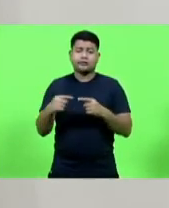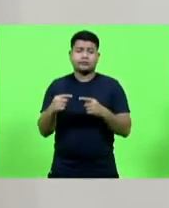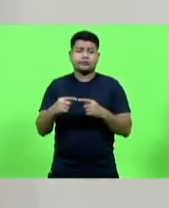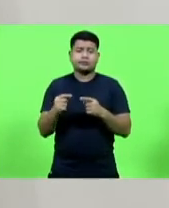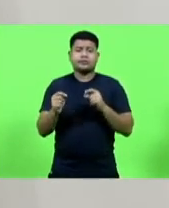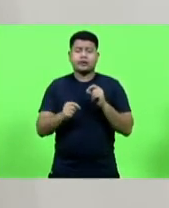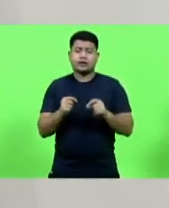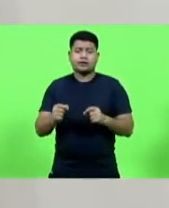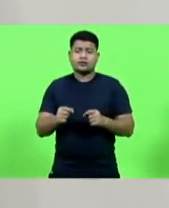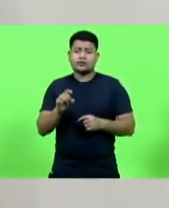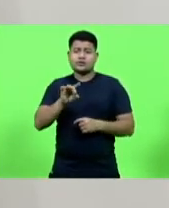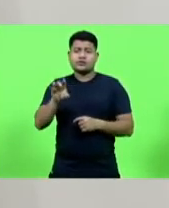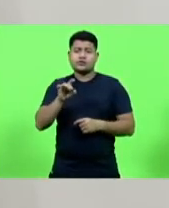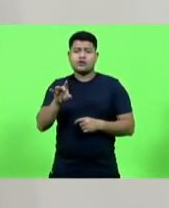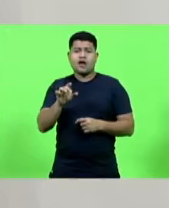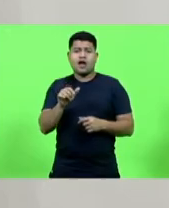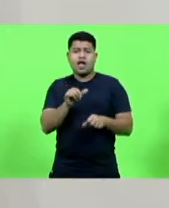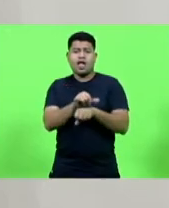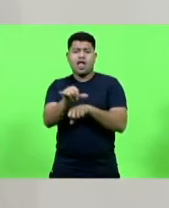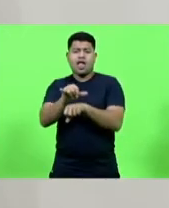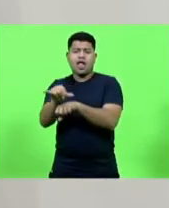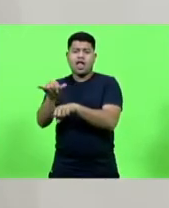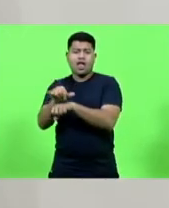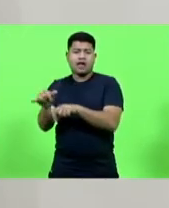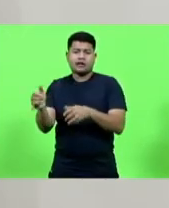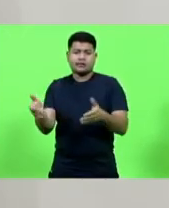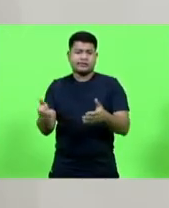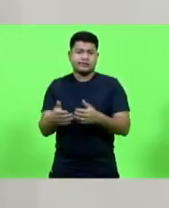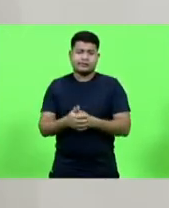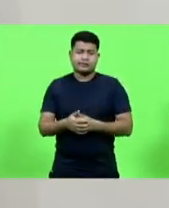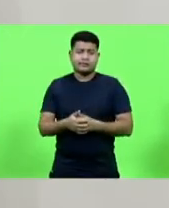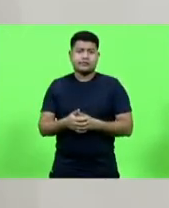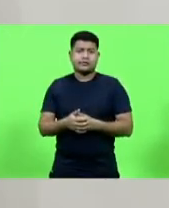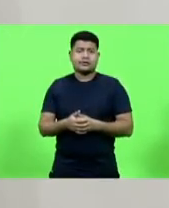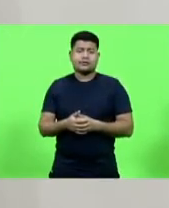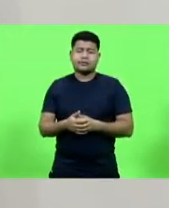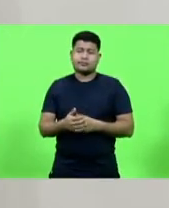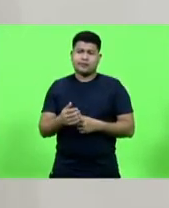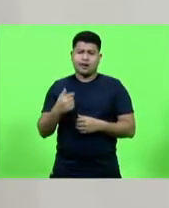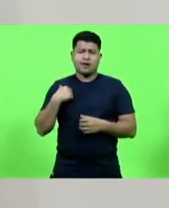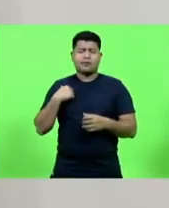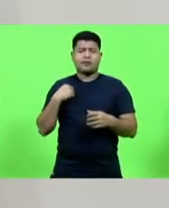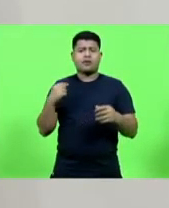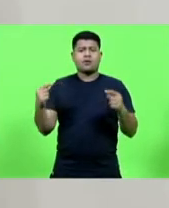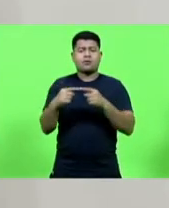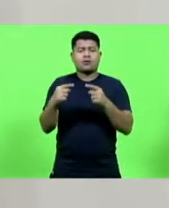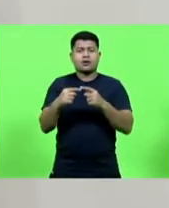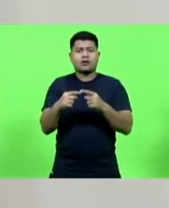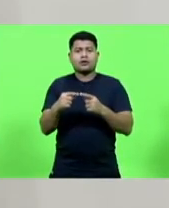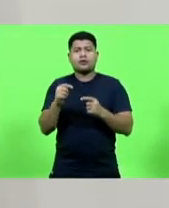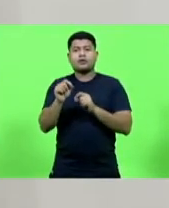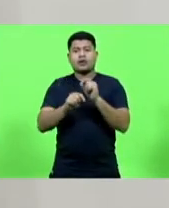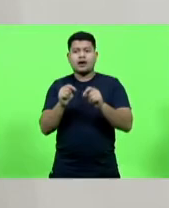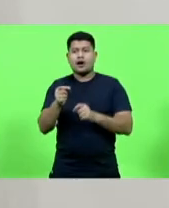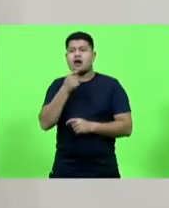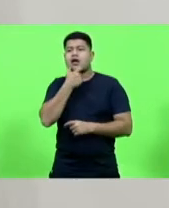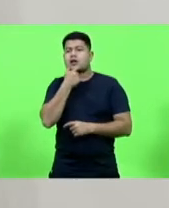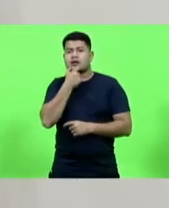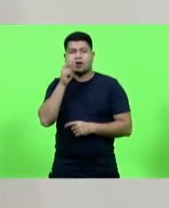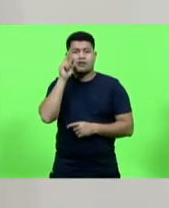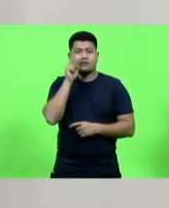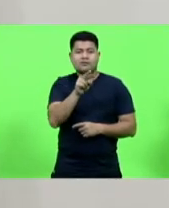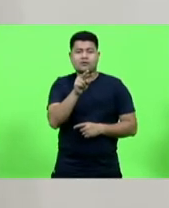Quando eu falo para inglês ver, é quando, antigamente, nos tempos das colônias, os ingleses mandavam os